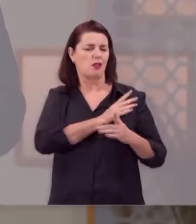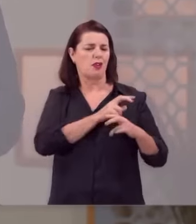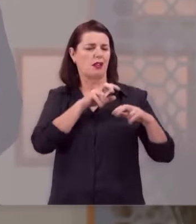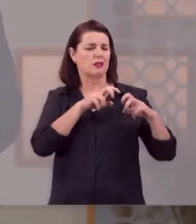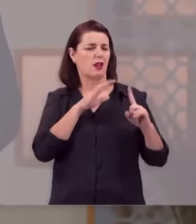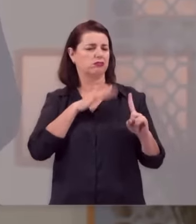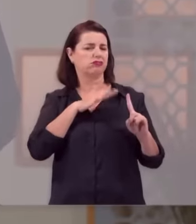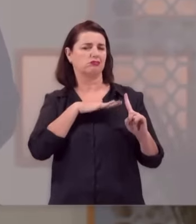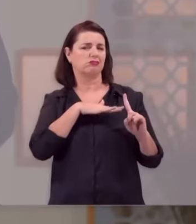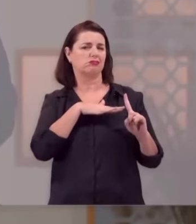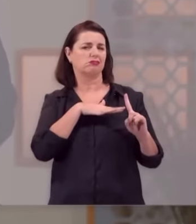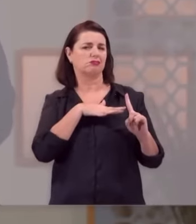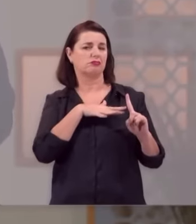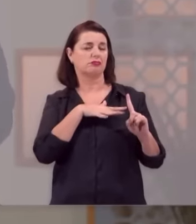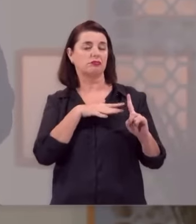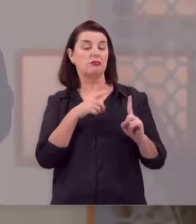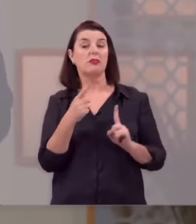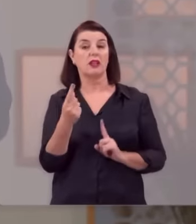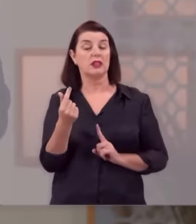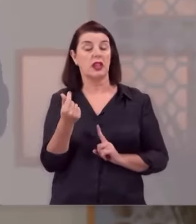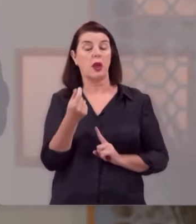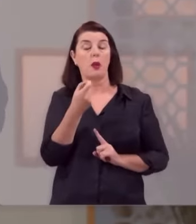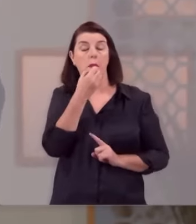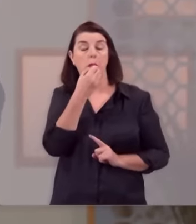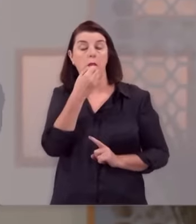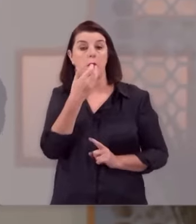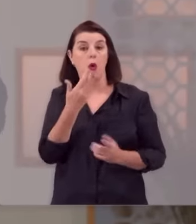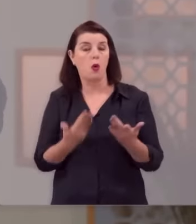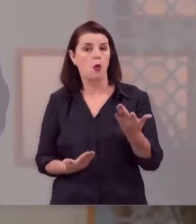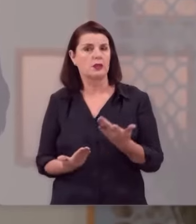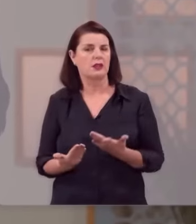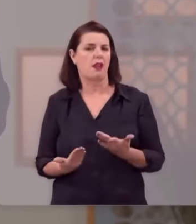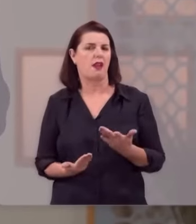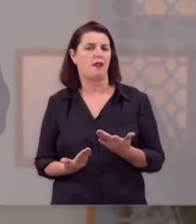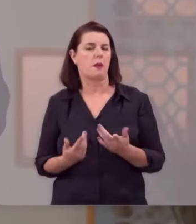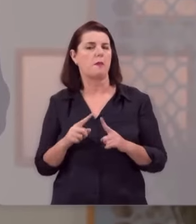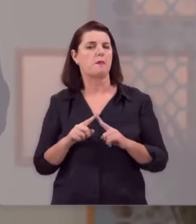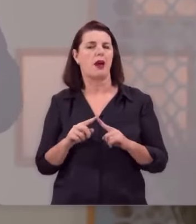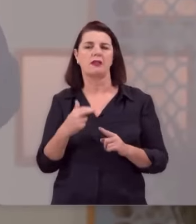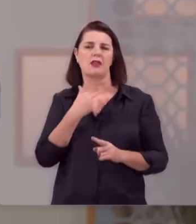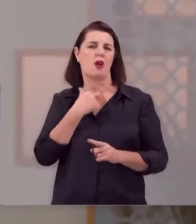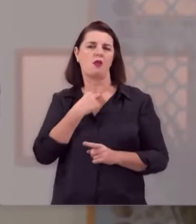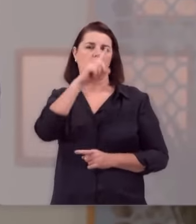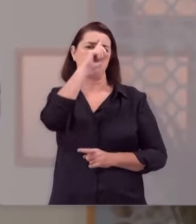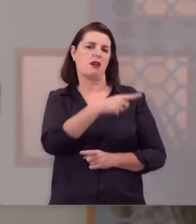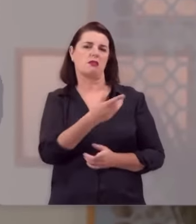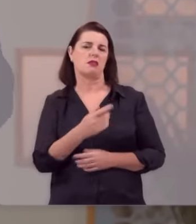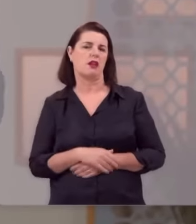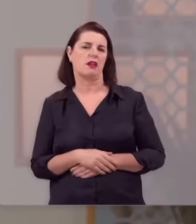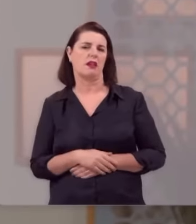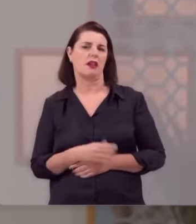O dinheiro é um bom servo, mas é um péssimo patrão, que requer